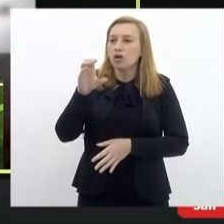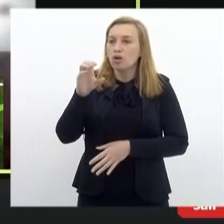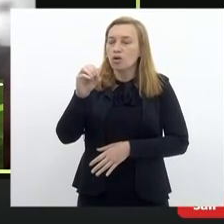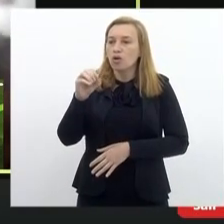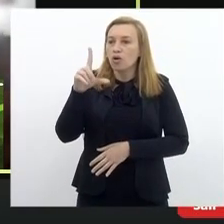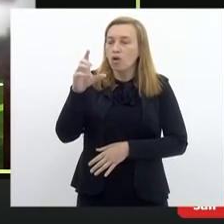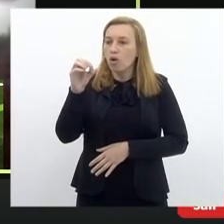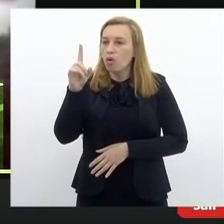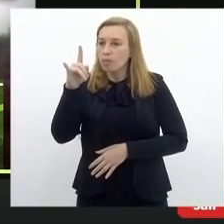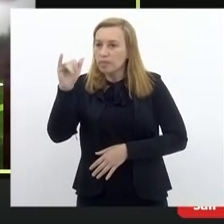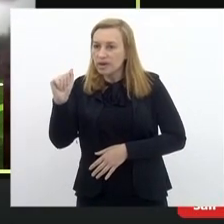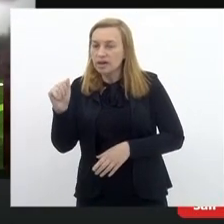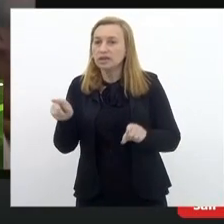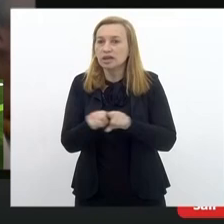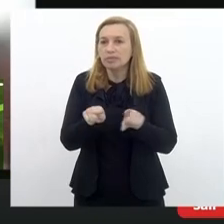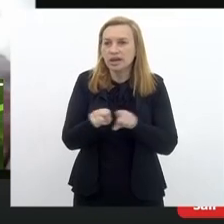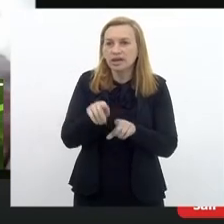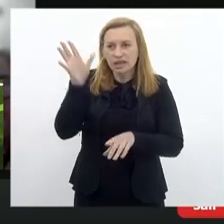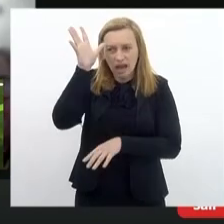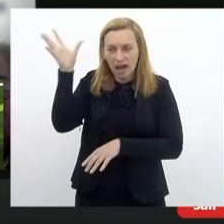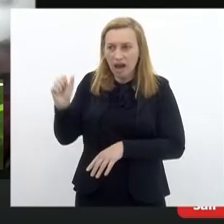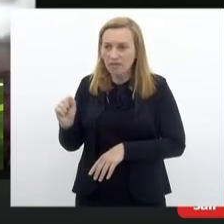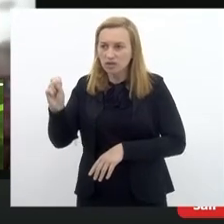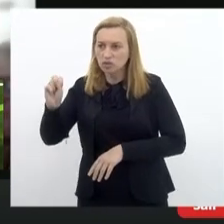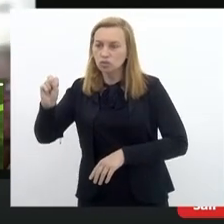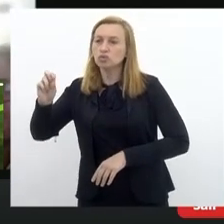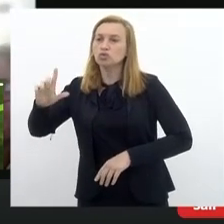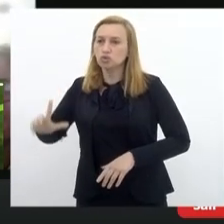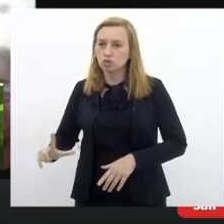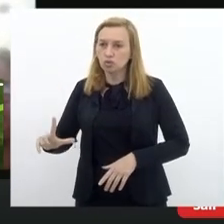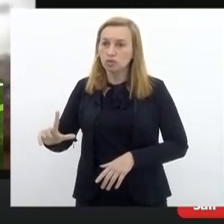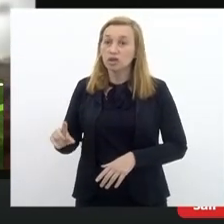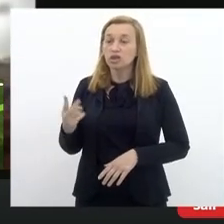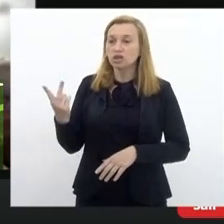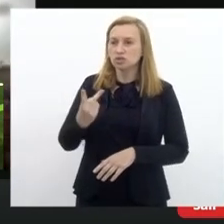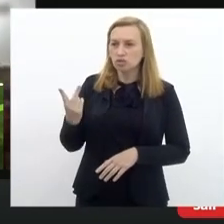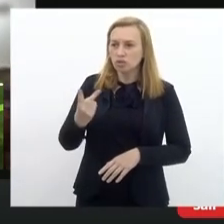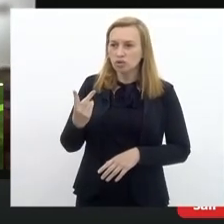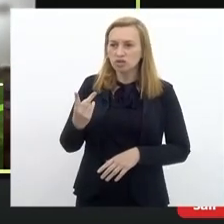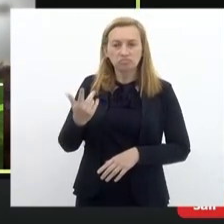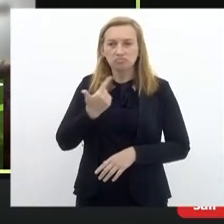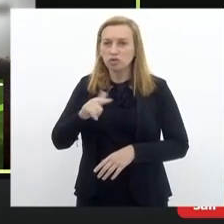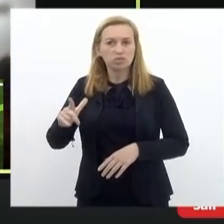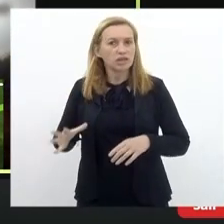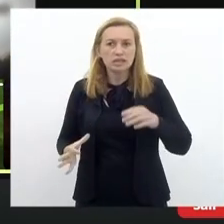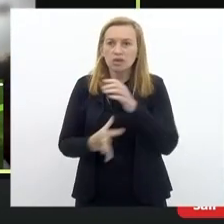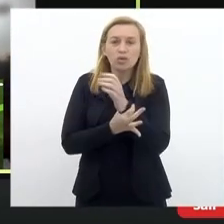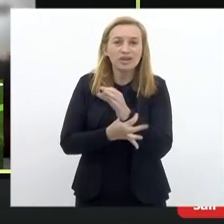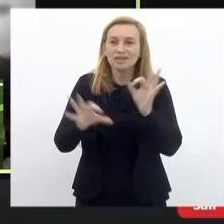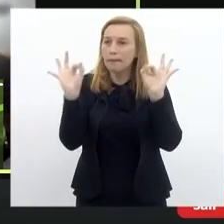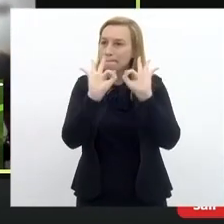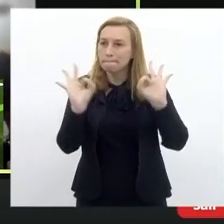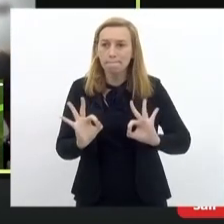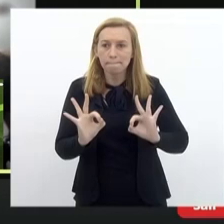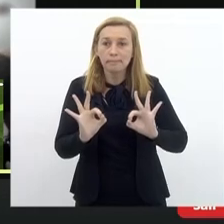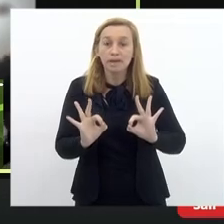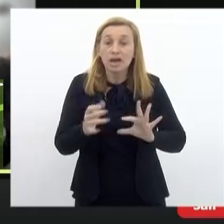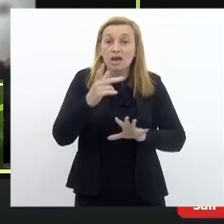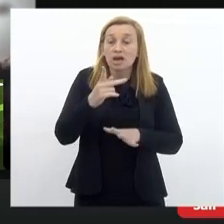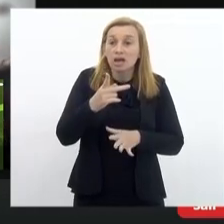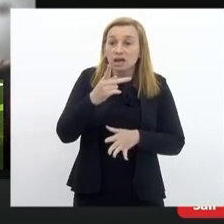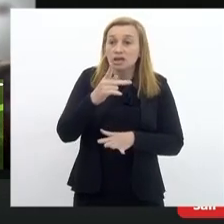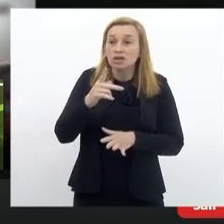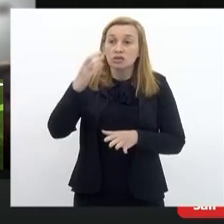no Sul. Essas duas cepas já estão sem proteção. Os dentistas estão correndo